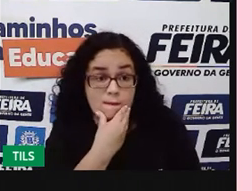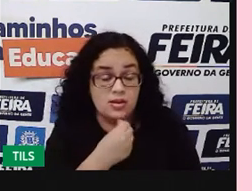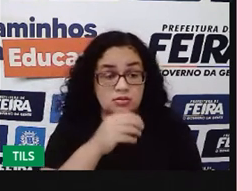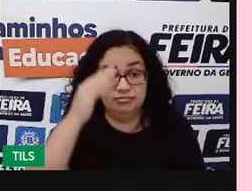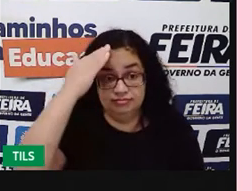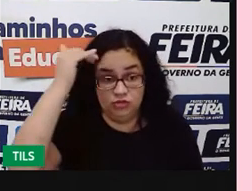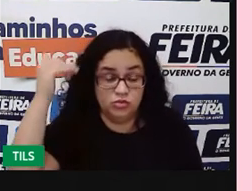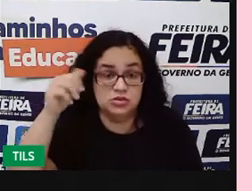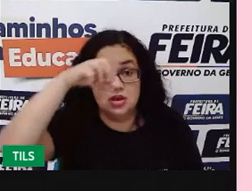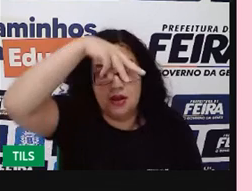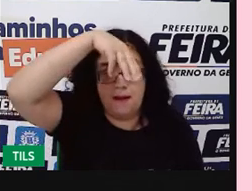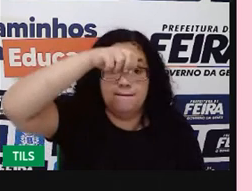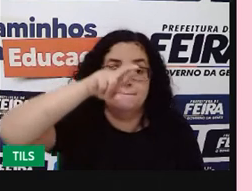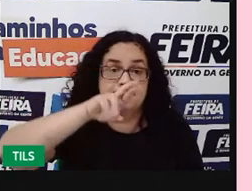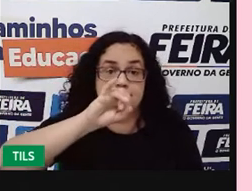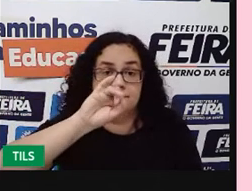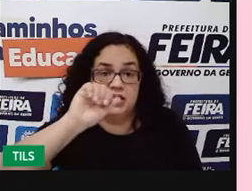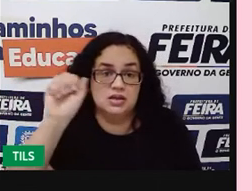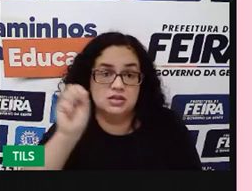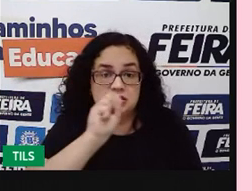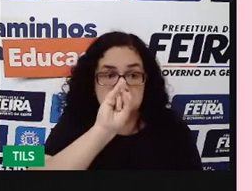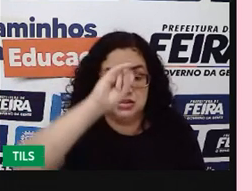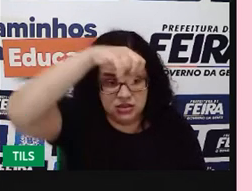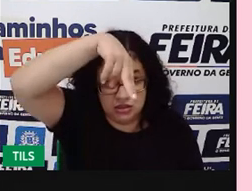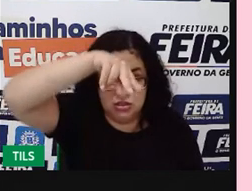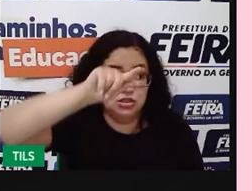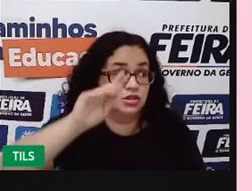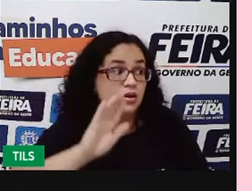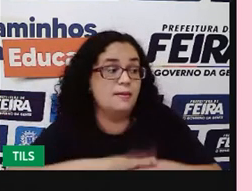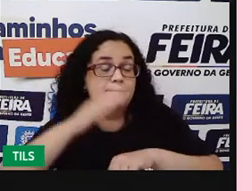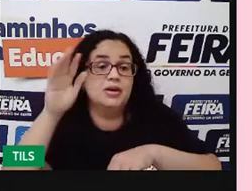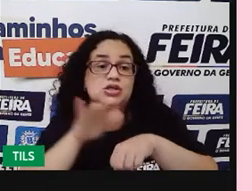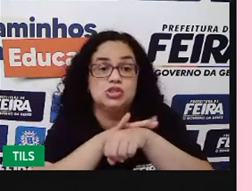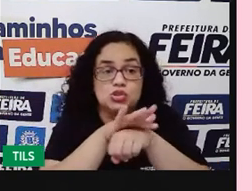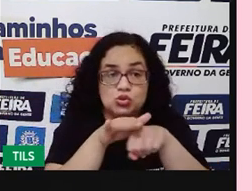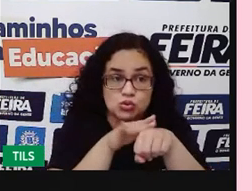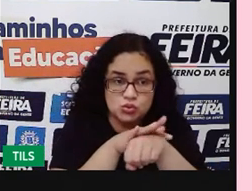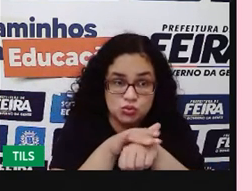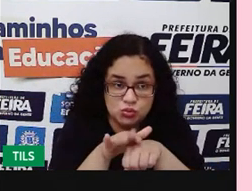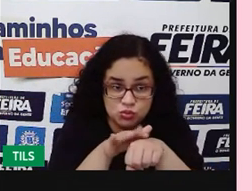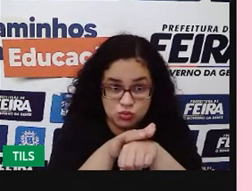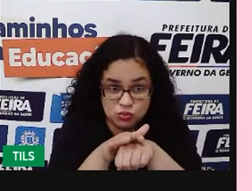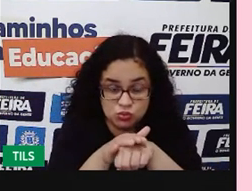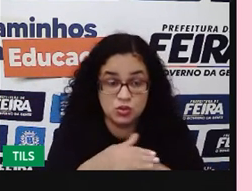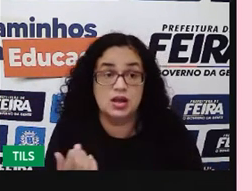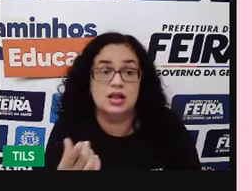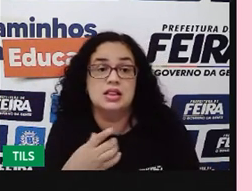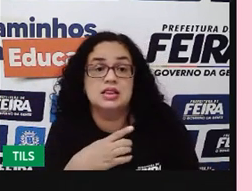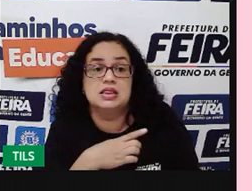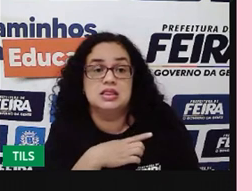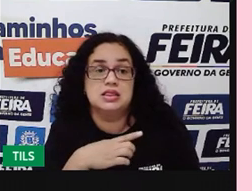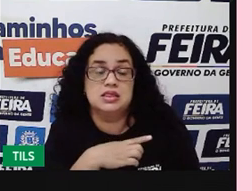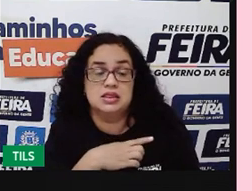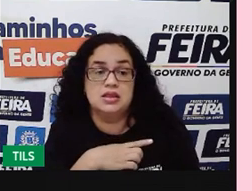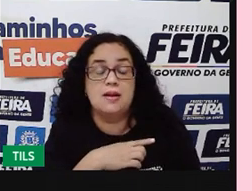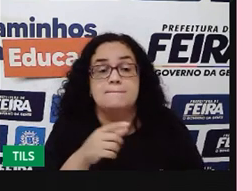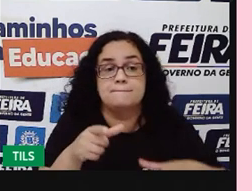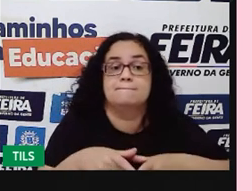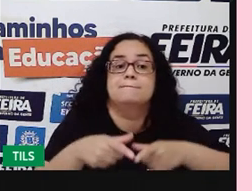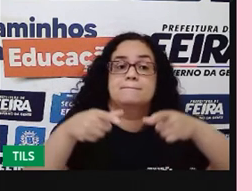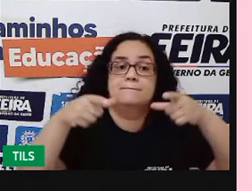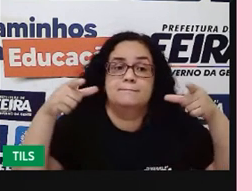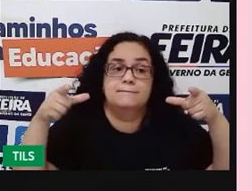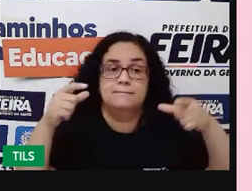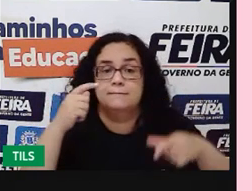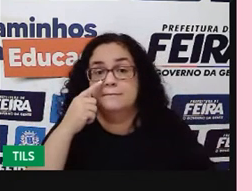definida como quando duas ou mais doenças interagem de tal forma que causam danos maiores